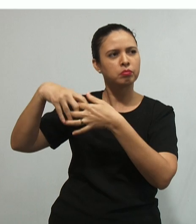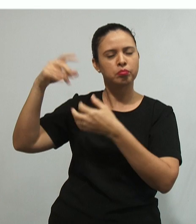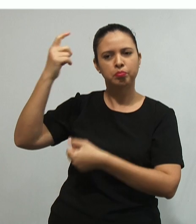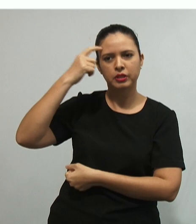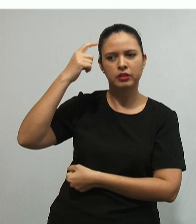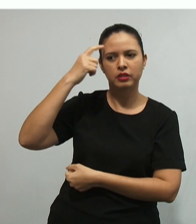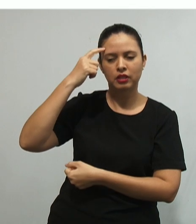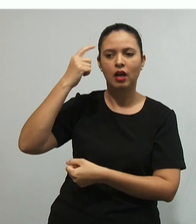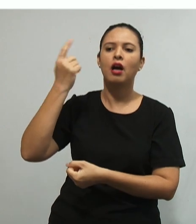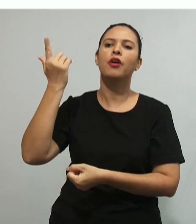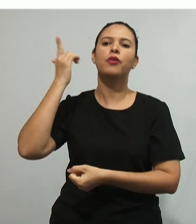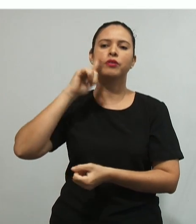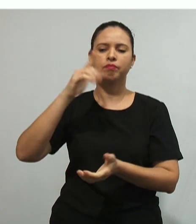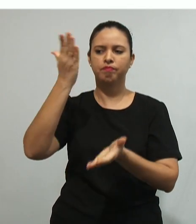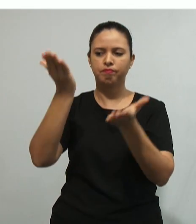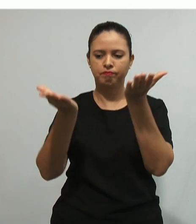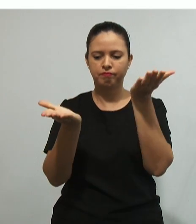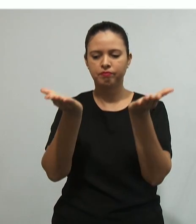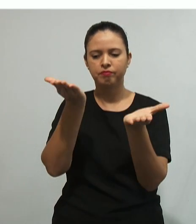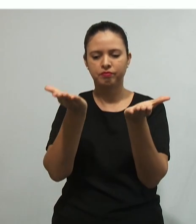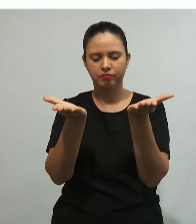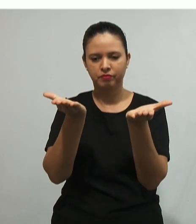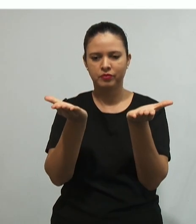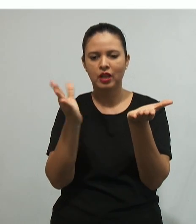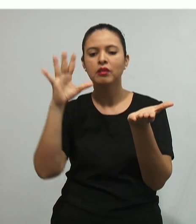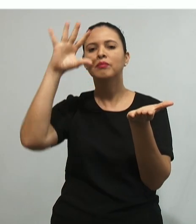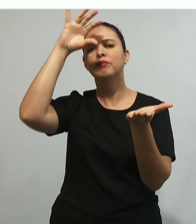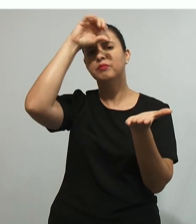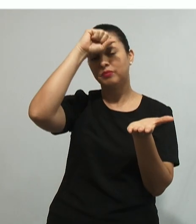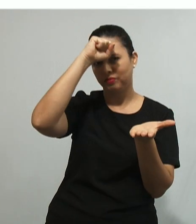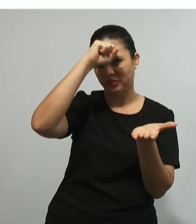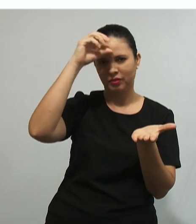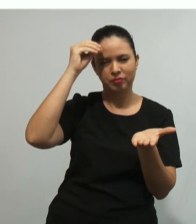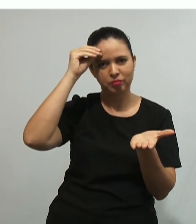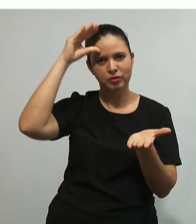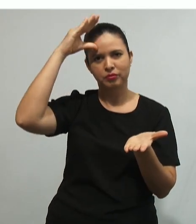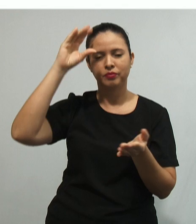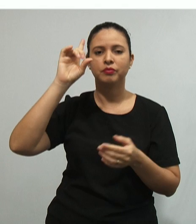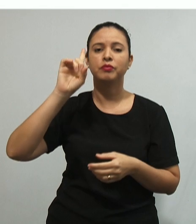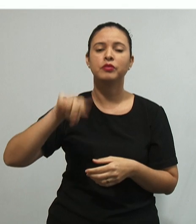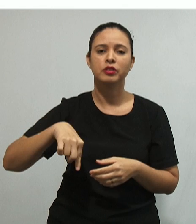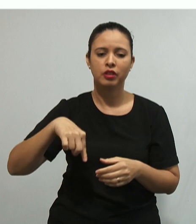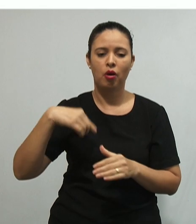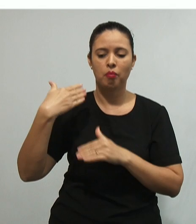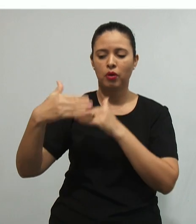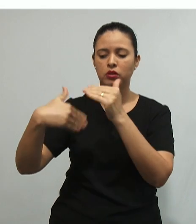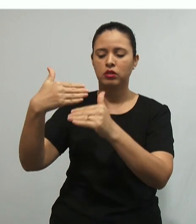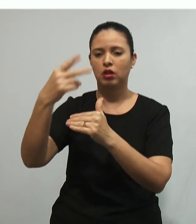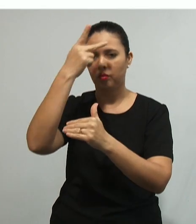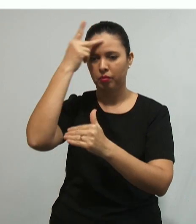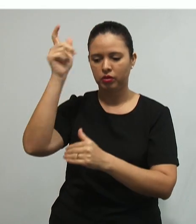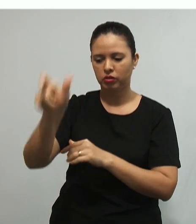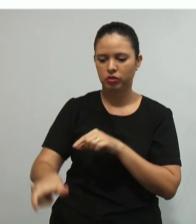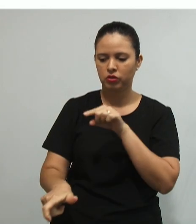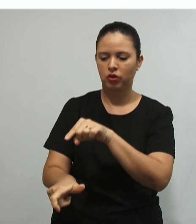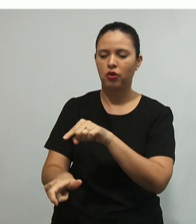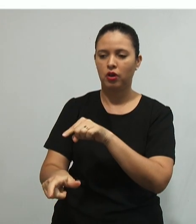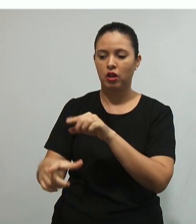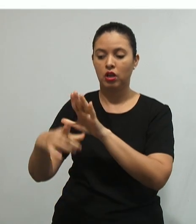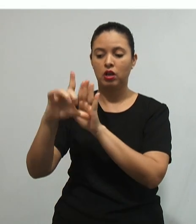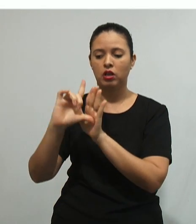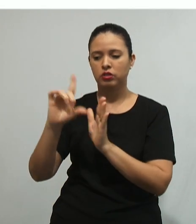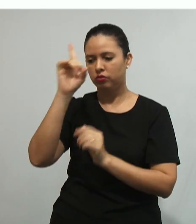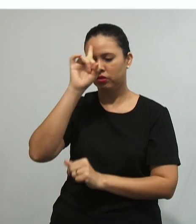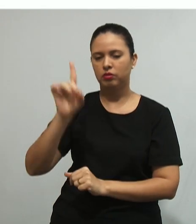majorante pode ser definida como o processo pelo qual o sujeito passa de um estágio de menor conhecimento